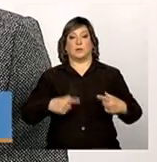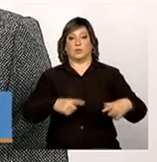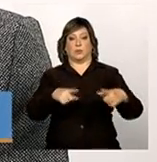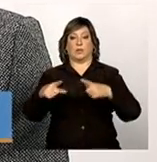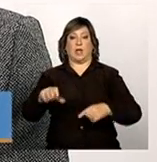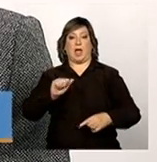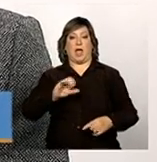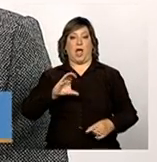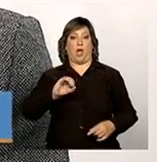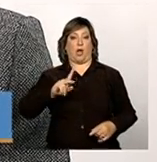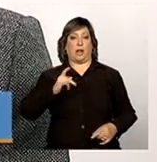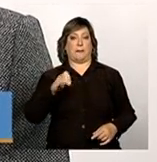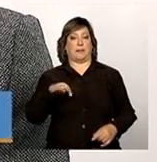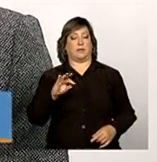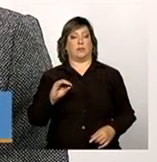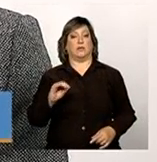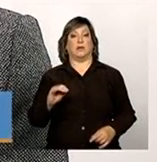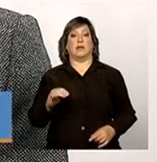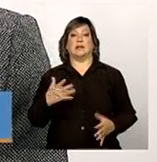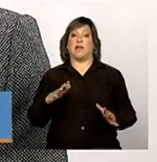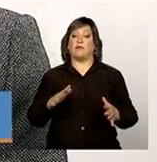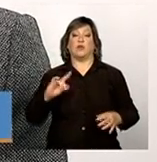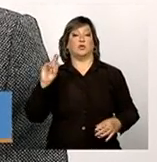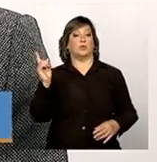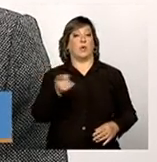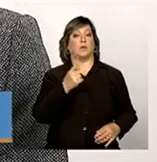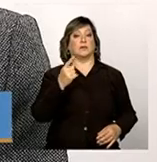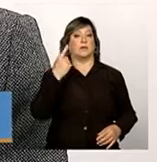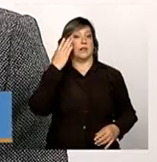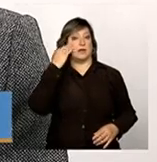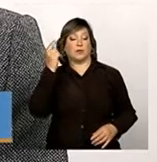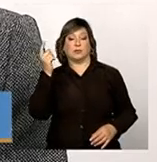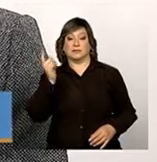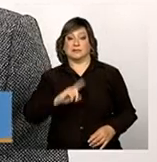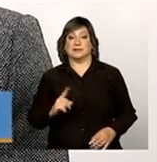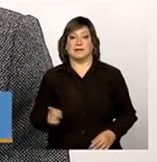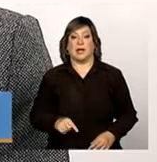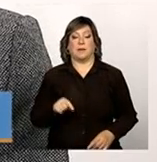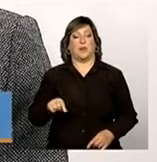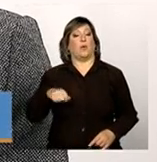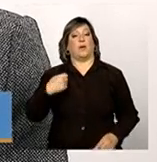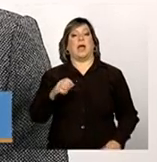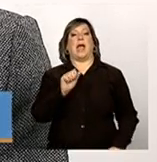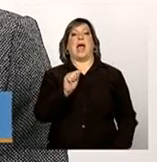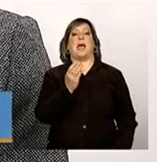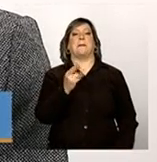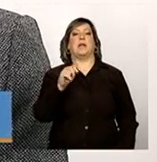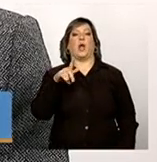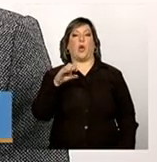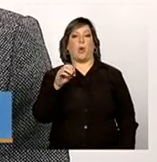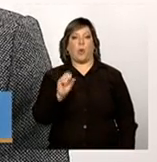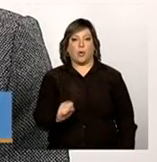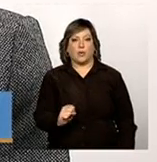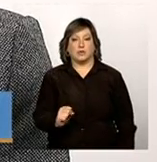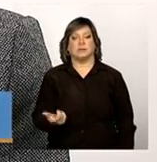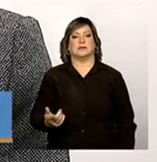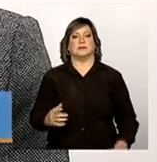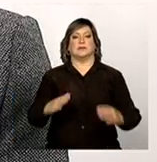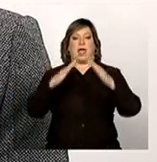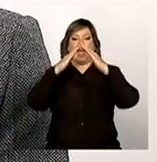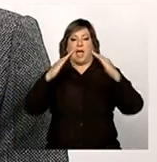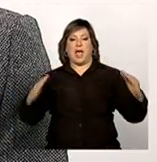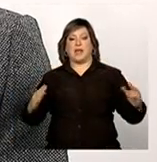aqueles que estão nos acompanhando, talvez não domine todo o linguajar da área, são os abrigos. Então, abrigos para crianças e